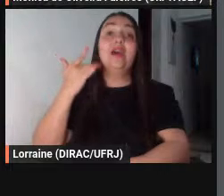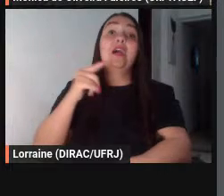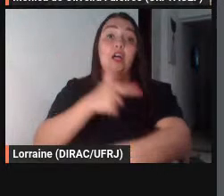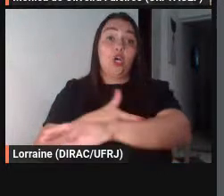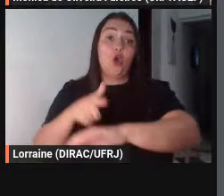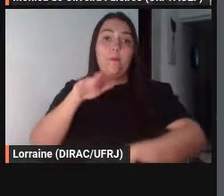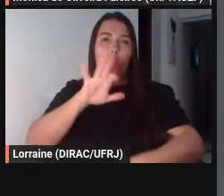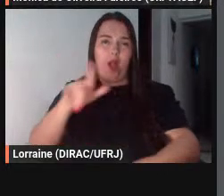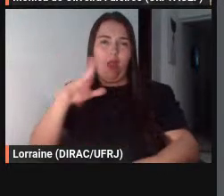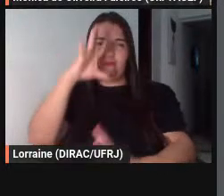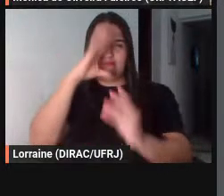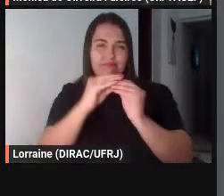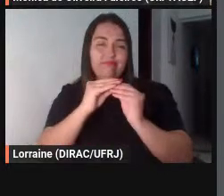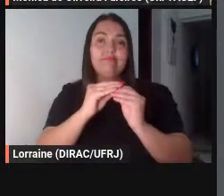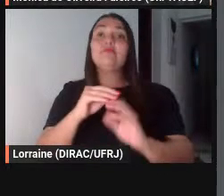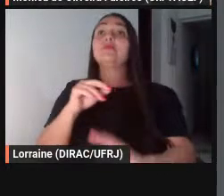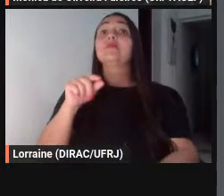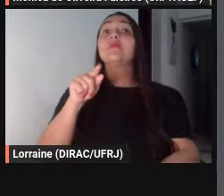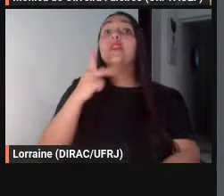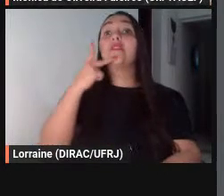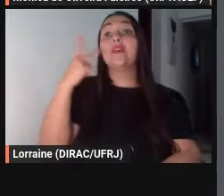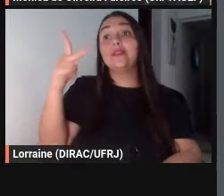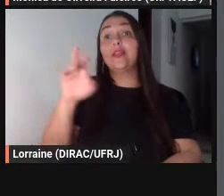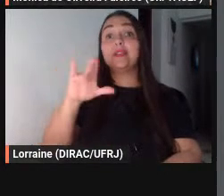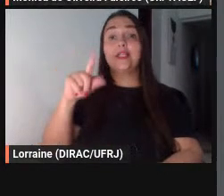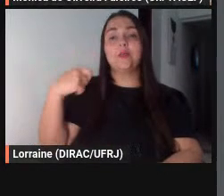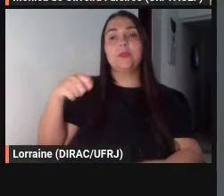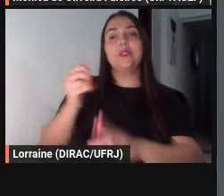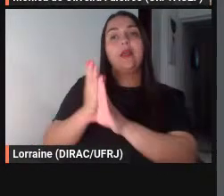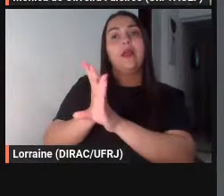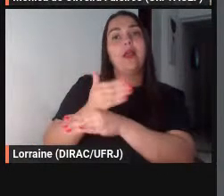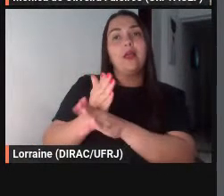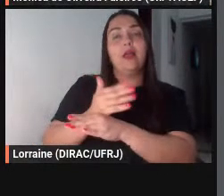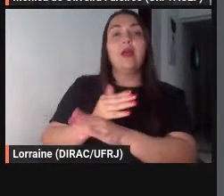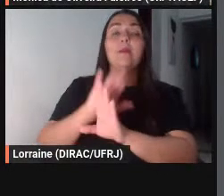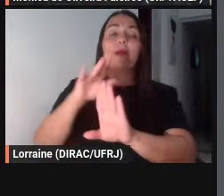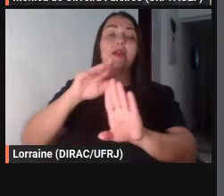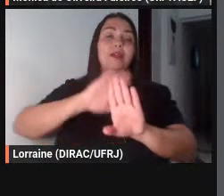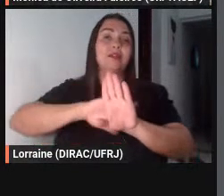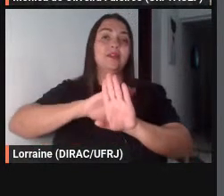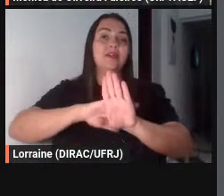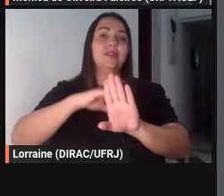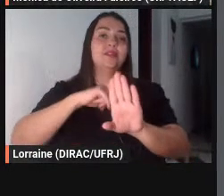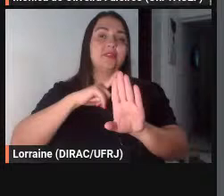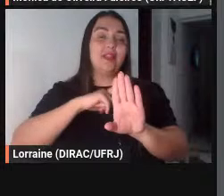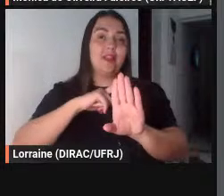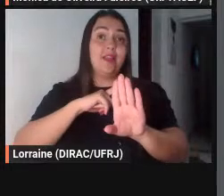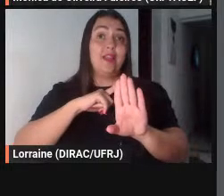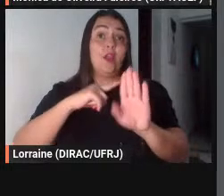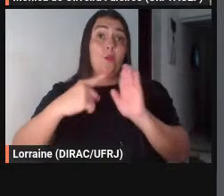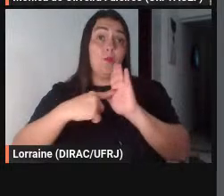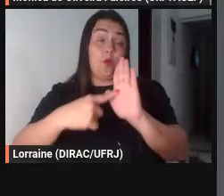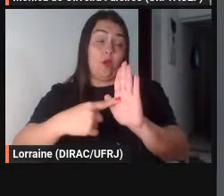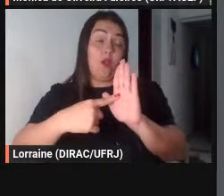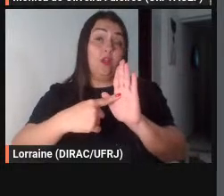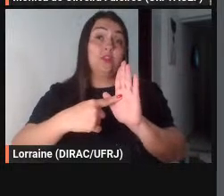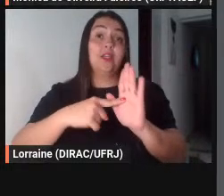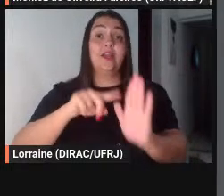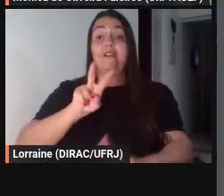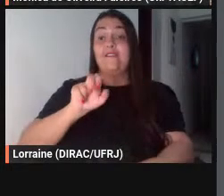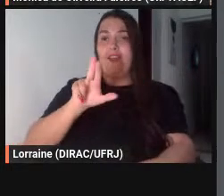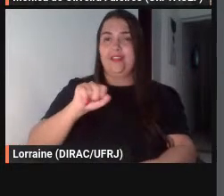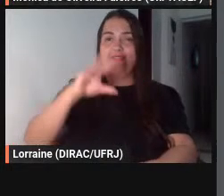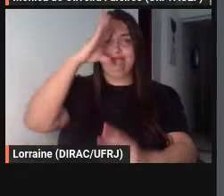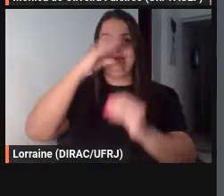deve ser corrigida cedo em sua permissividade propõe parodicamente a ideia de que Vênus entenda-se as mulheres é